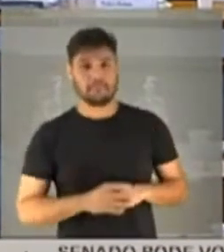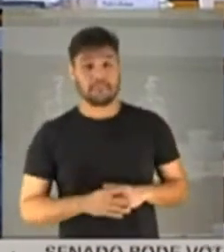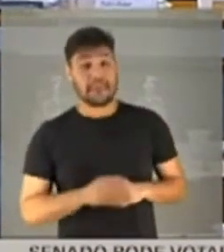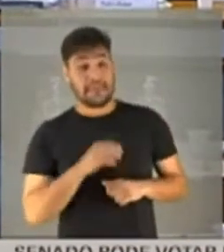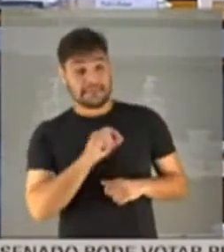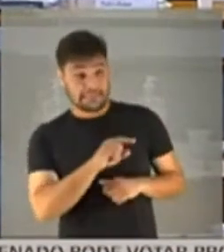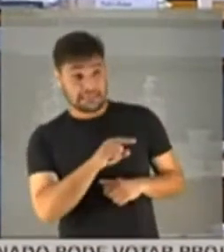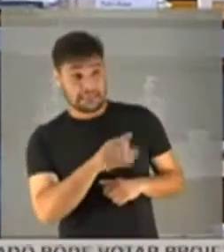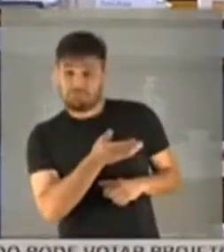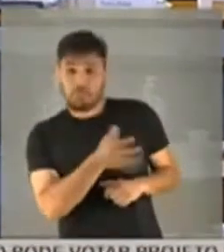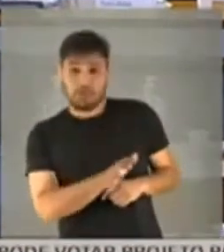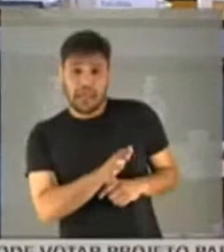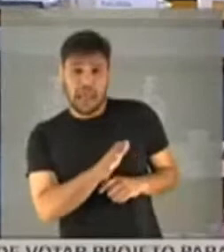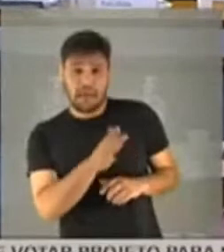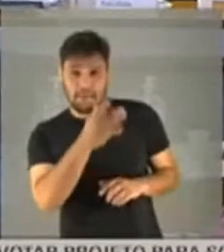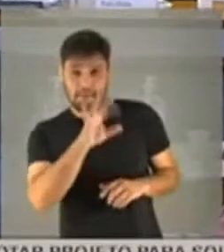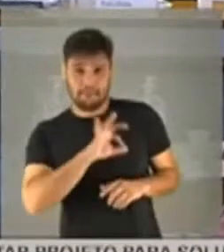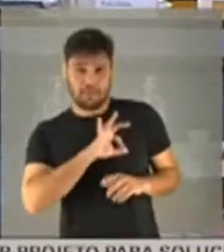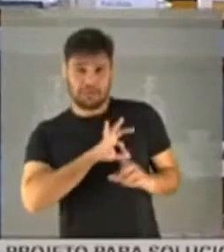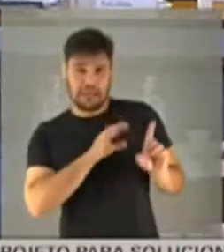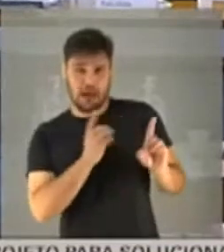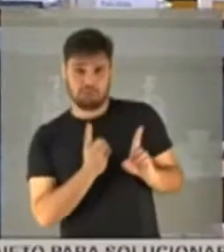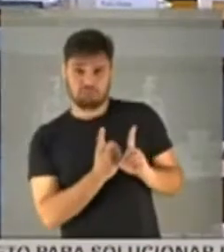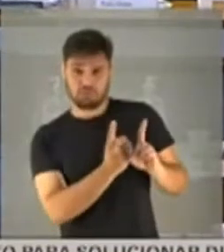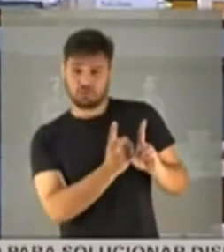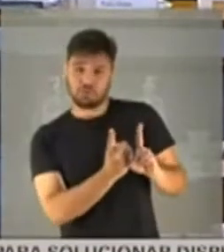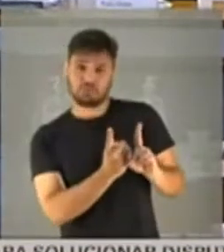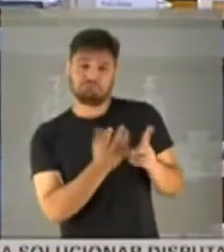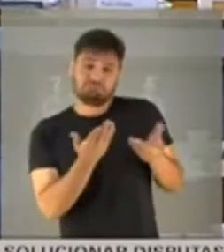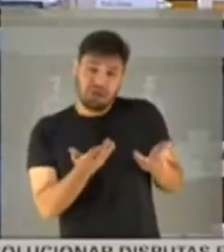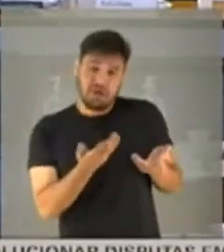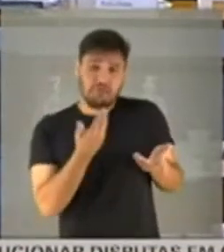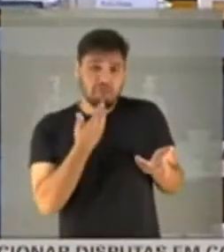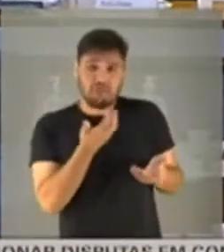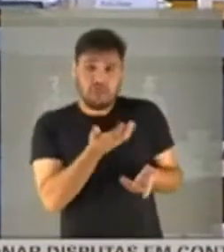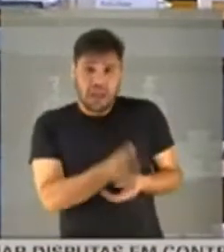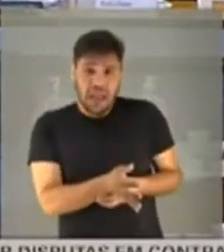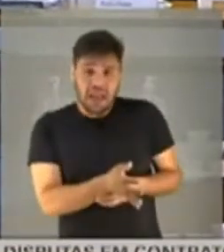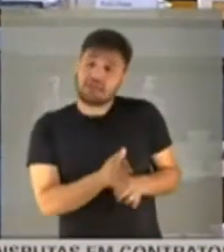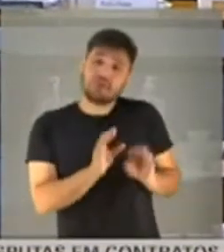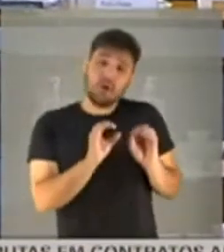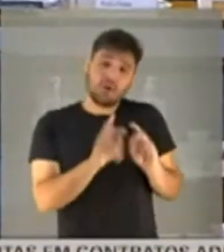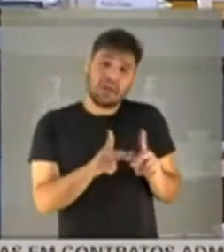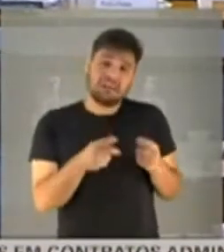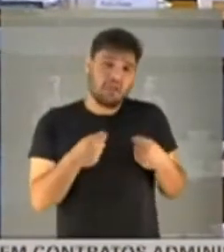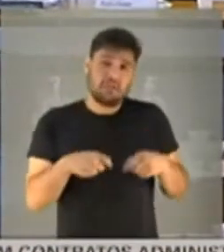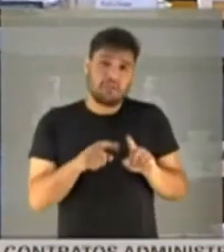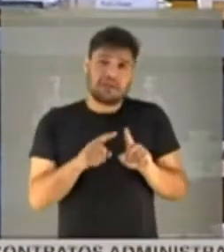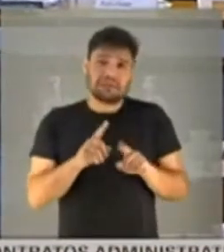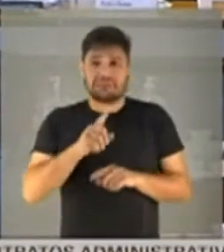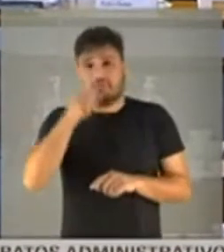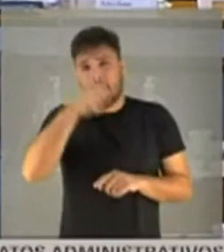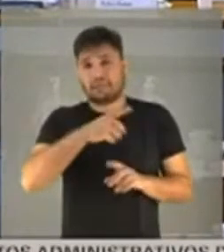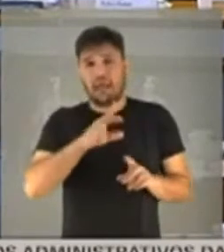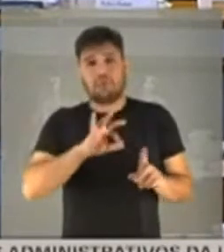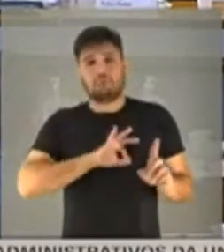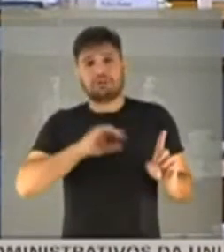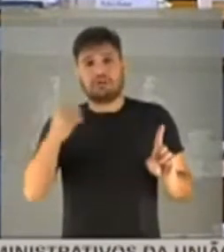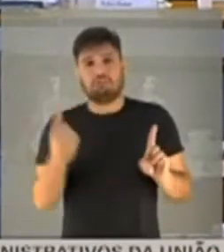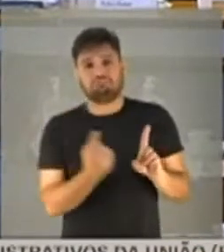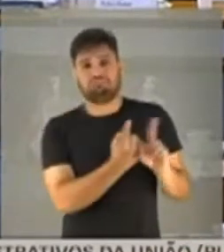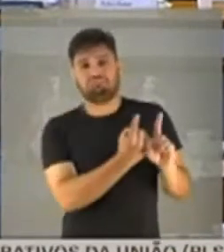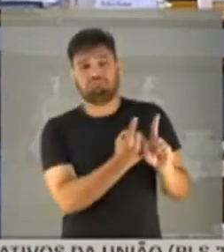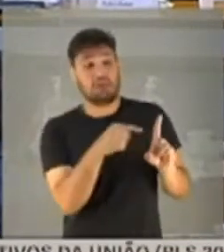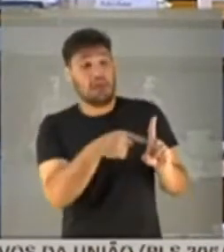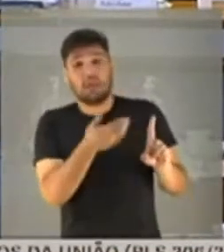gente. Caso ele não peça, não tem o porquê demandar esse tipo de solução